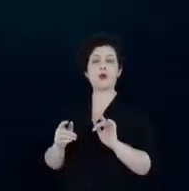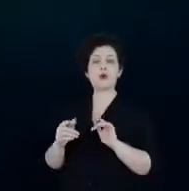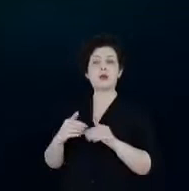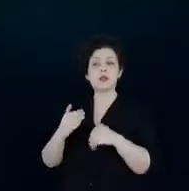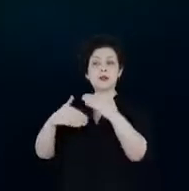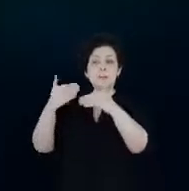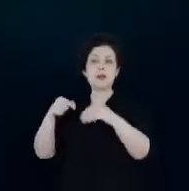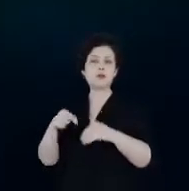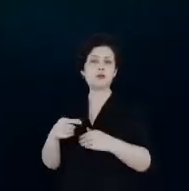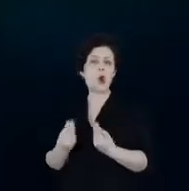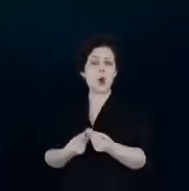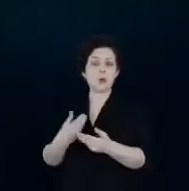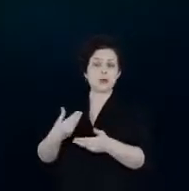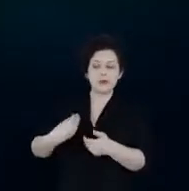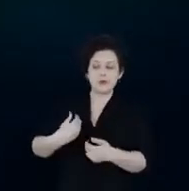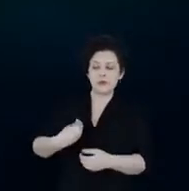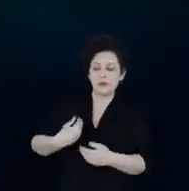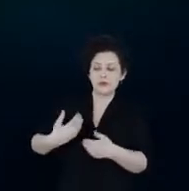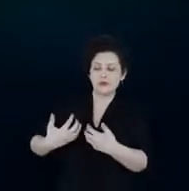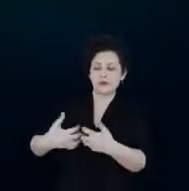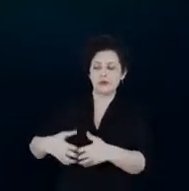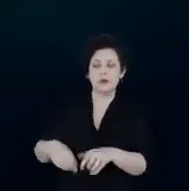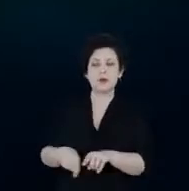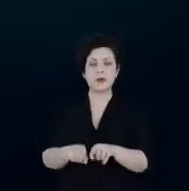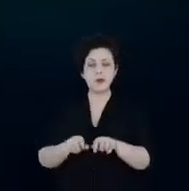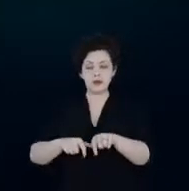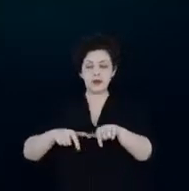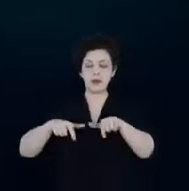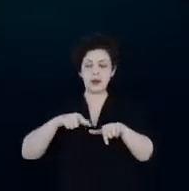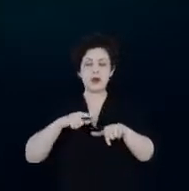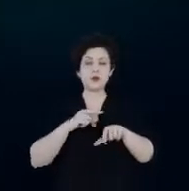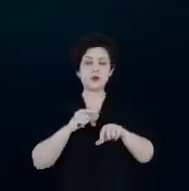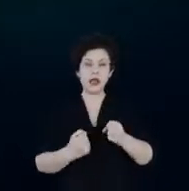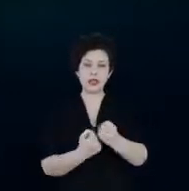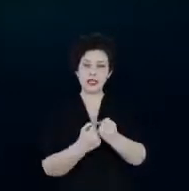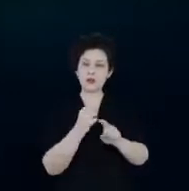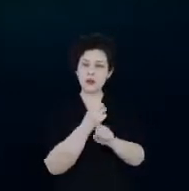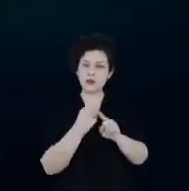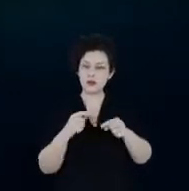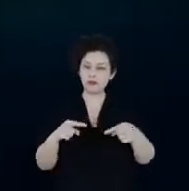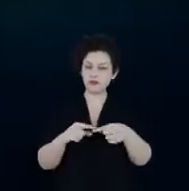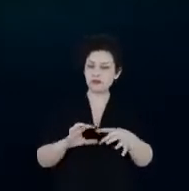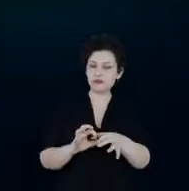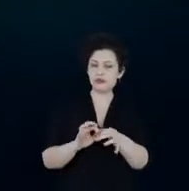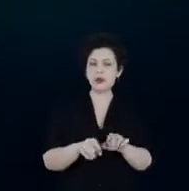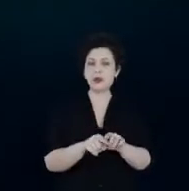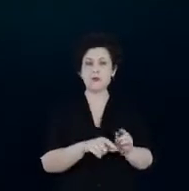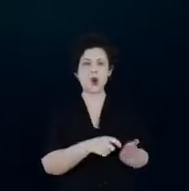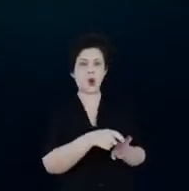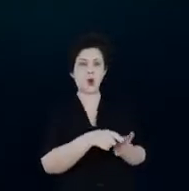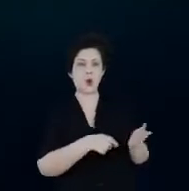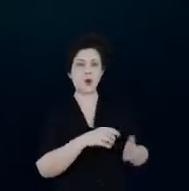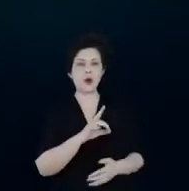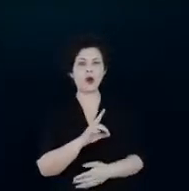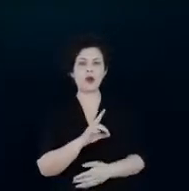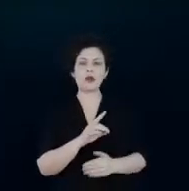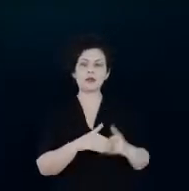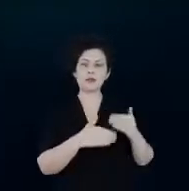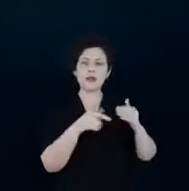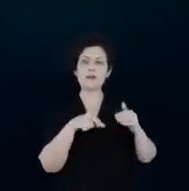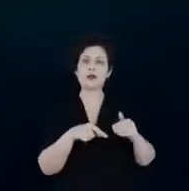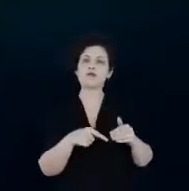entidades que tenham certificado de entidades beneficentes de assistência social. Os demais, o contrato de desempenho, é um recurso do programa que é